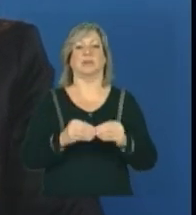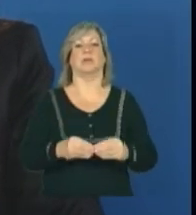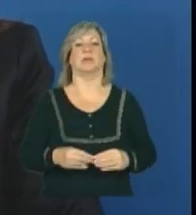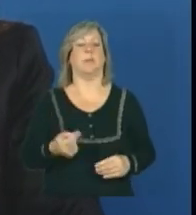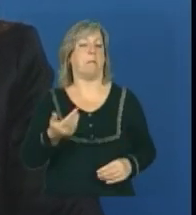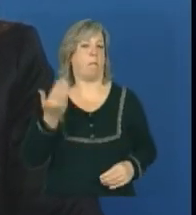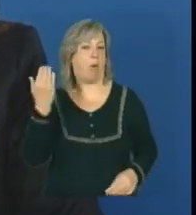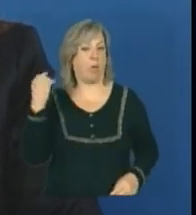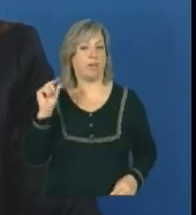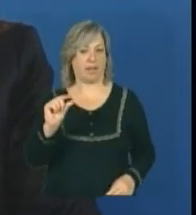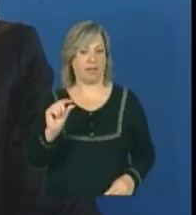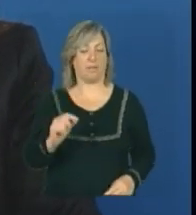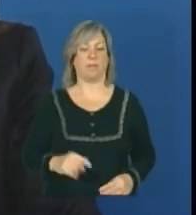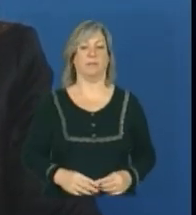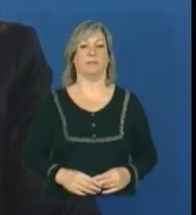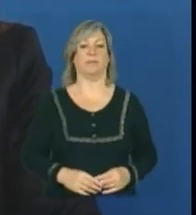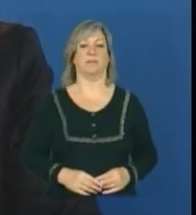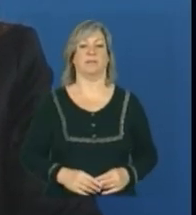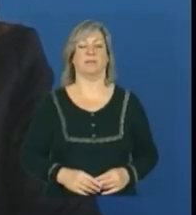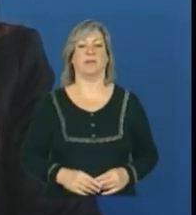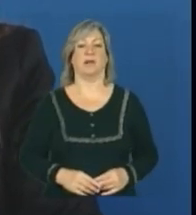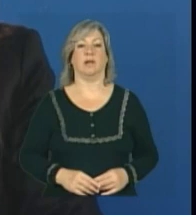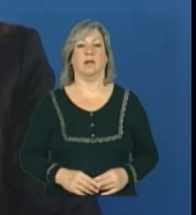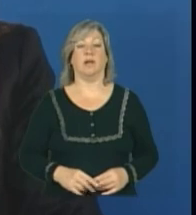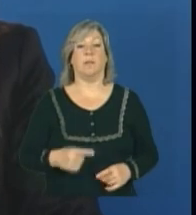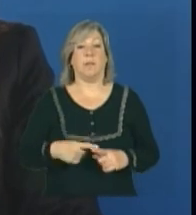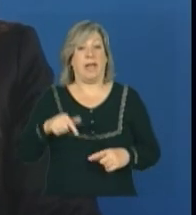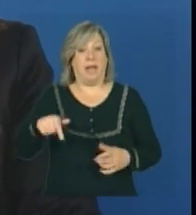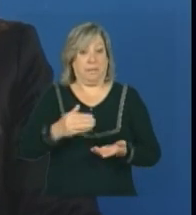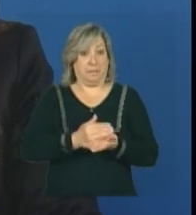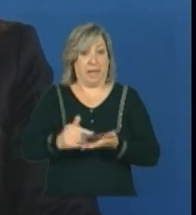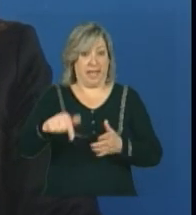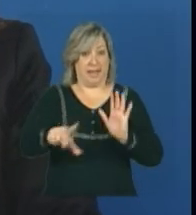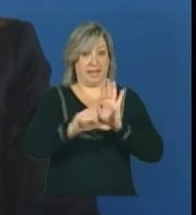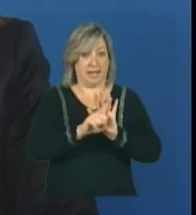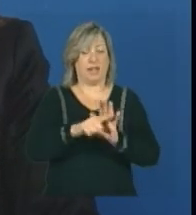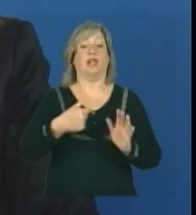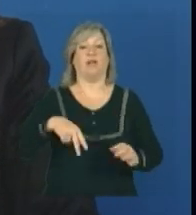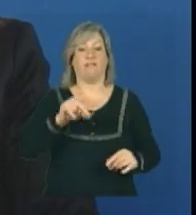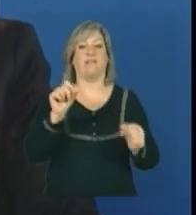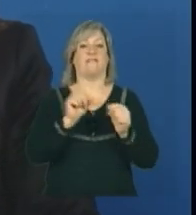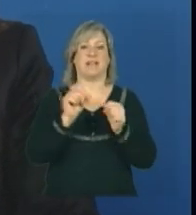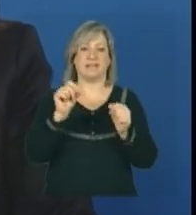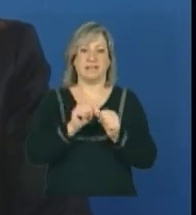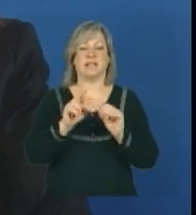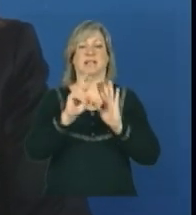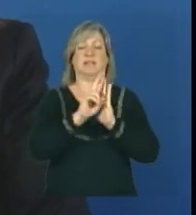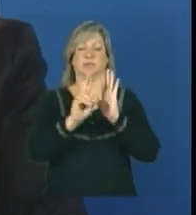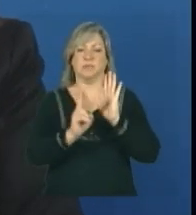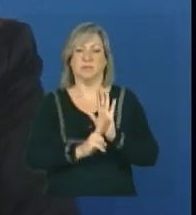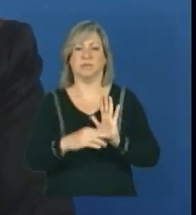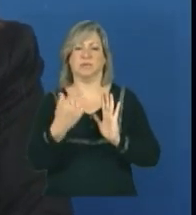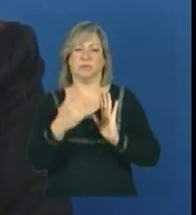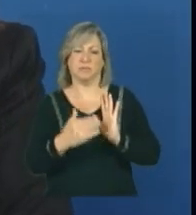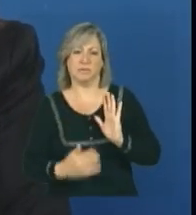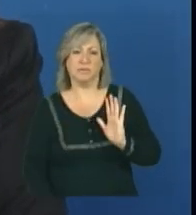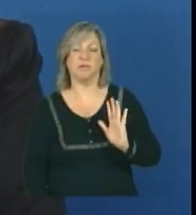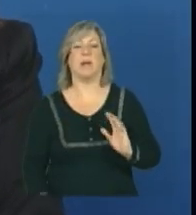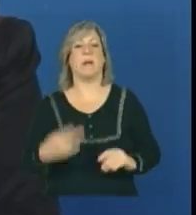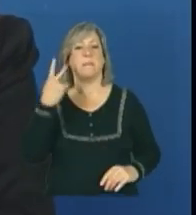que a partir dela nós vamos fazer a regulamentação para